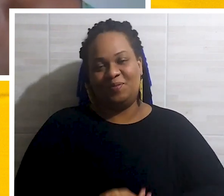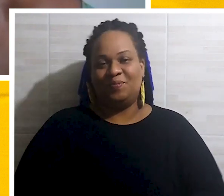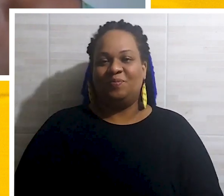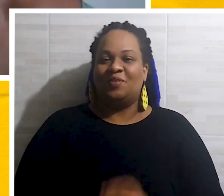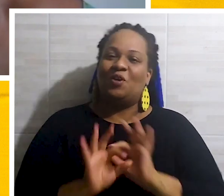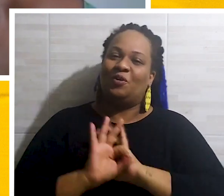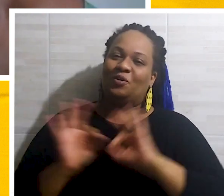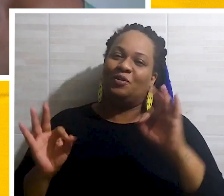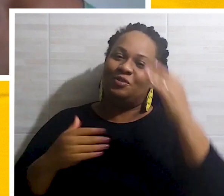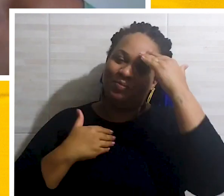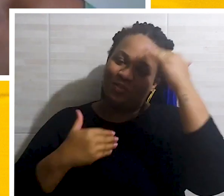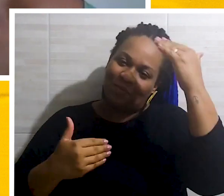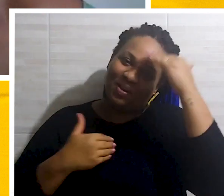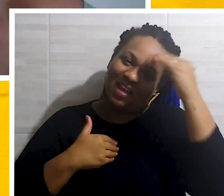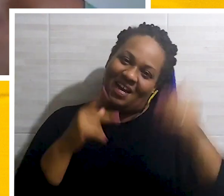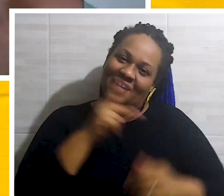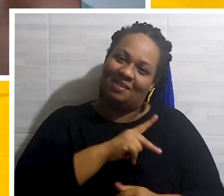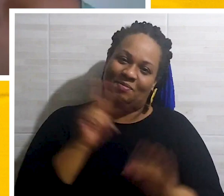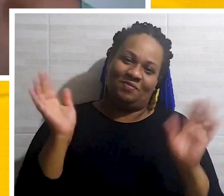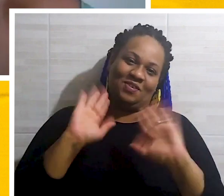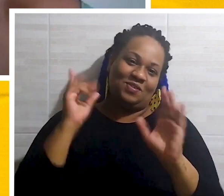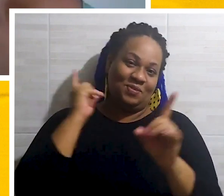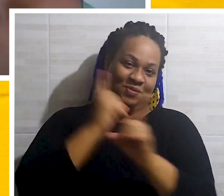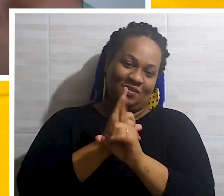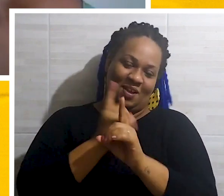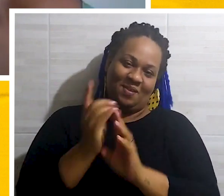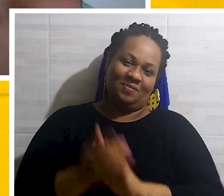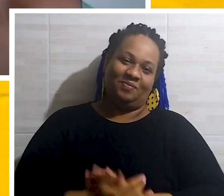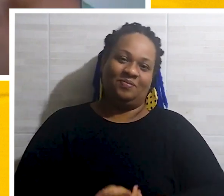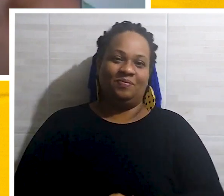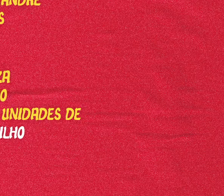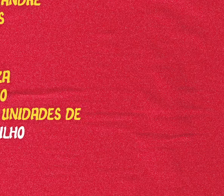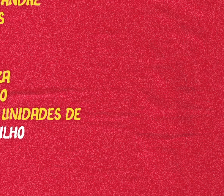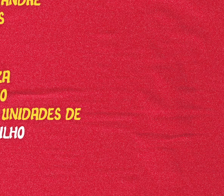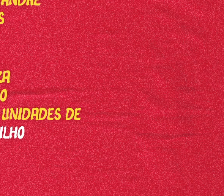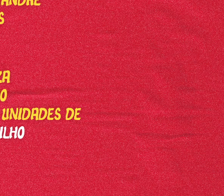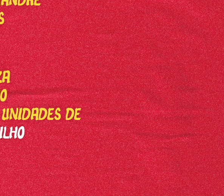que eu gostaria de dar. Ótimo. Muito obrigada, professor. E até mais.